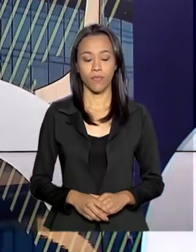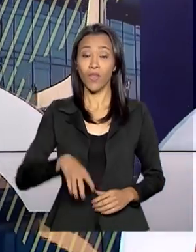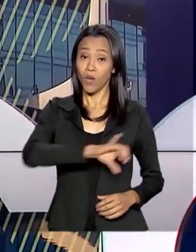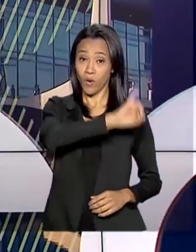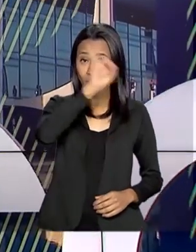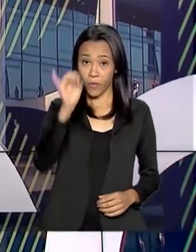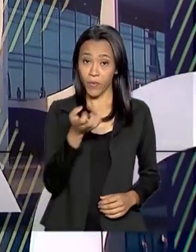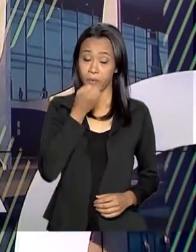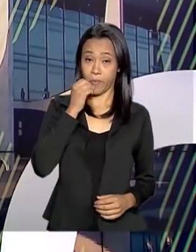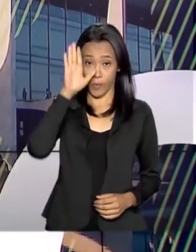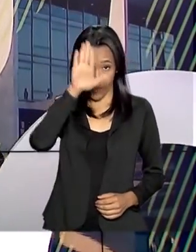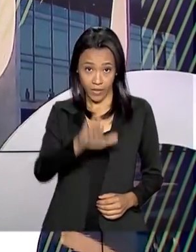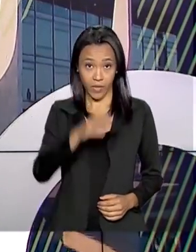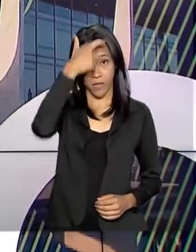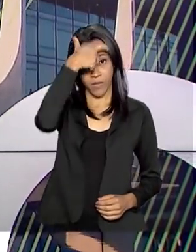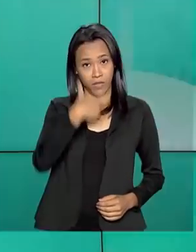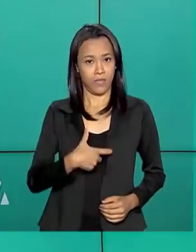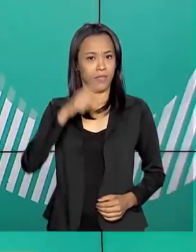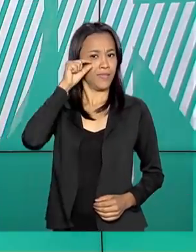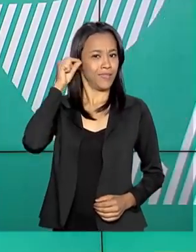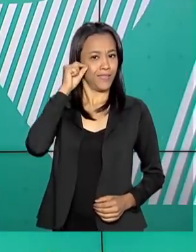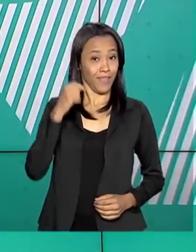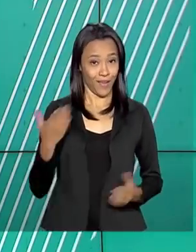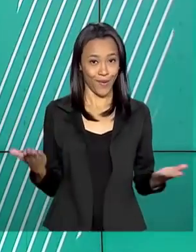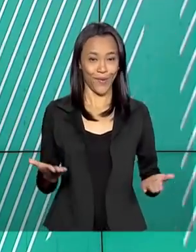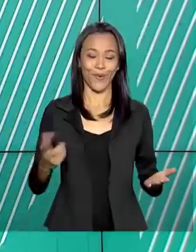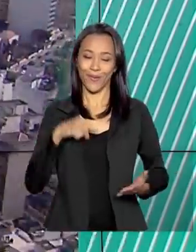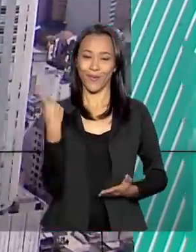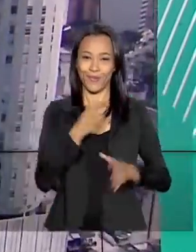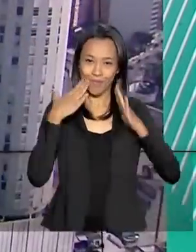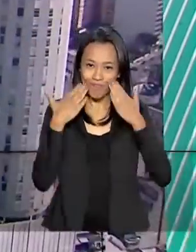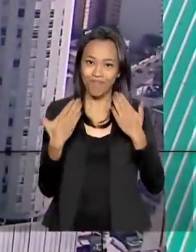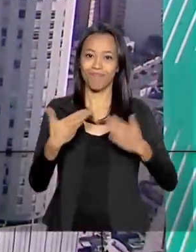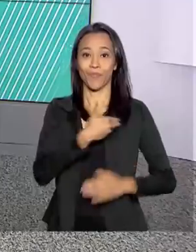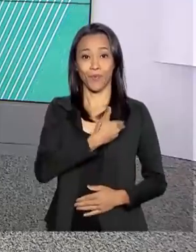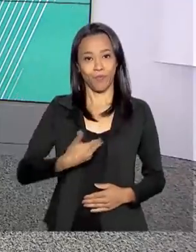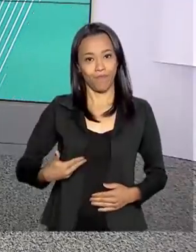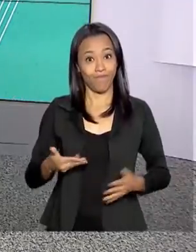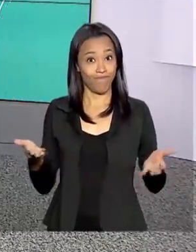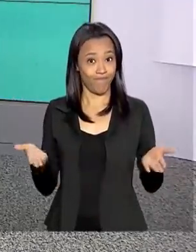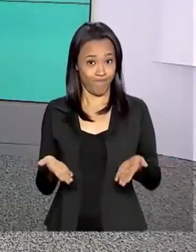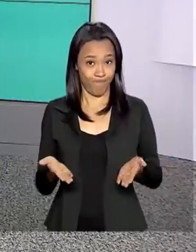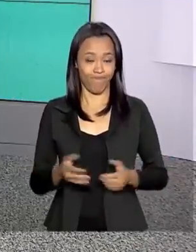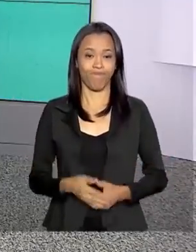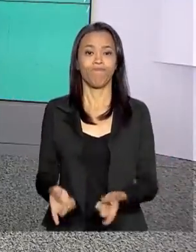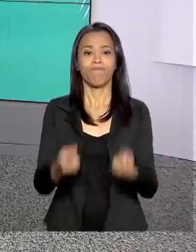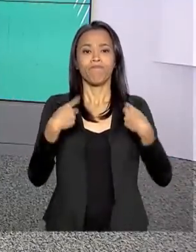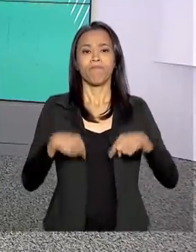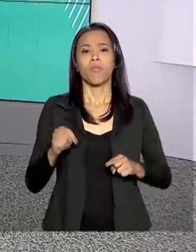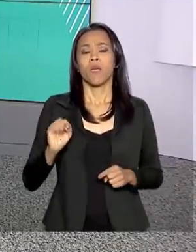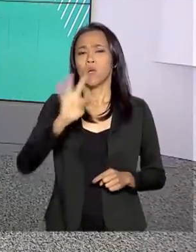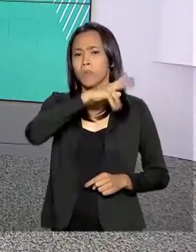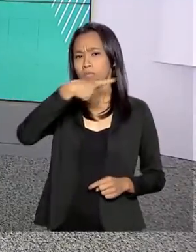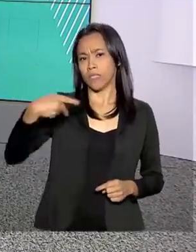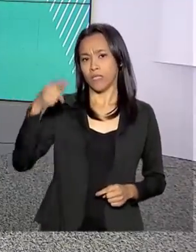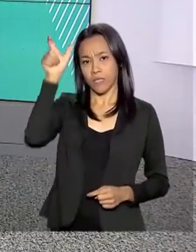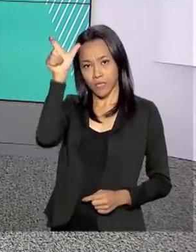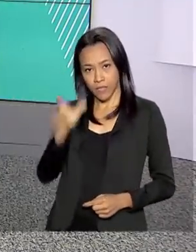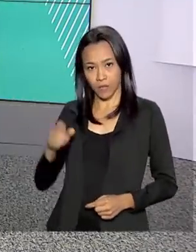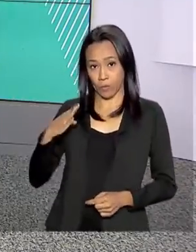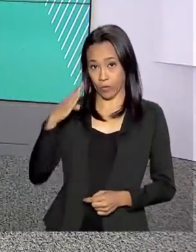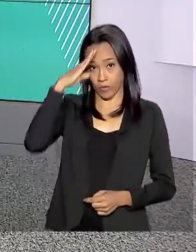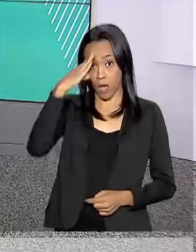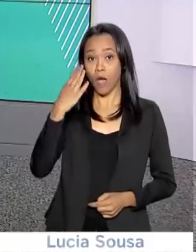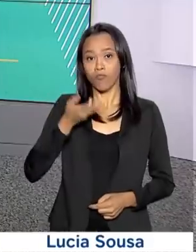Olá, boa tarde, eu sou Roberto Camargo e estamos no ar com o Governo Agora. O presidente Jair Bolsonaro está em